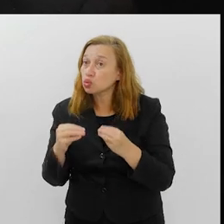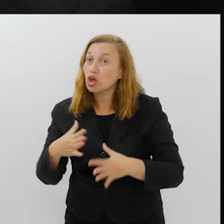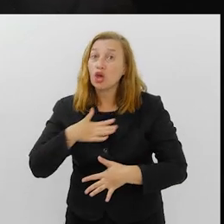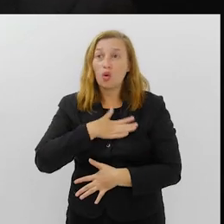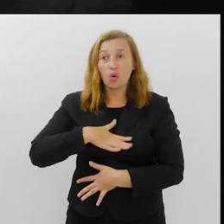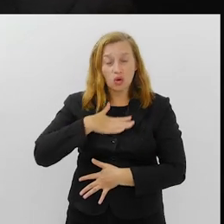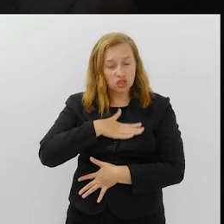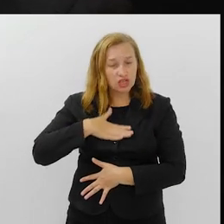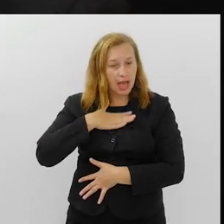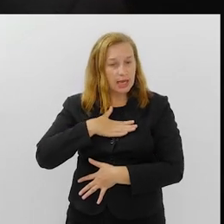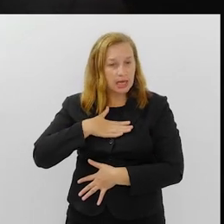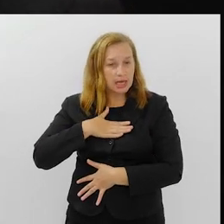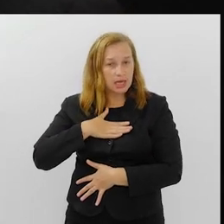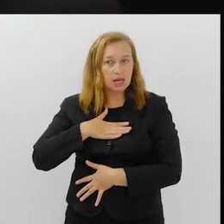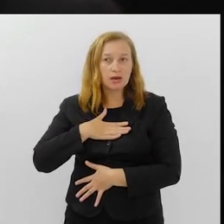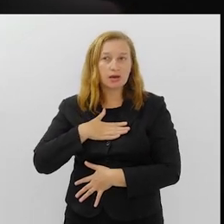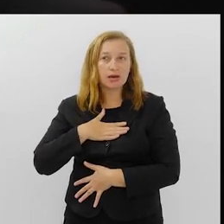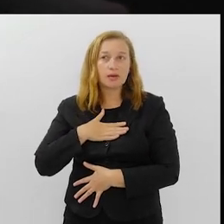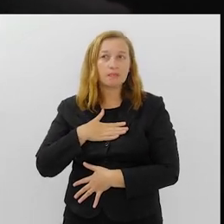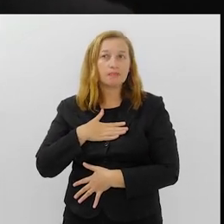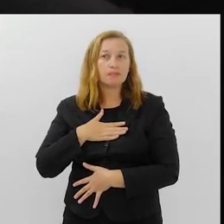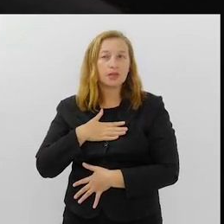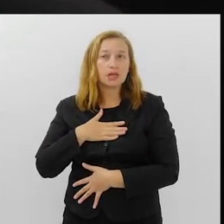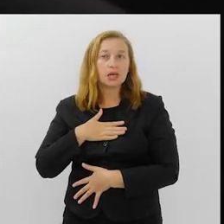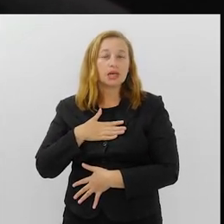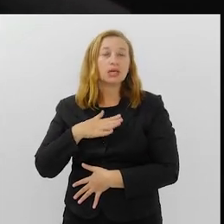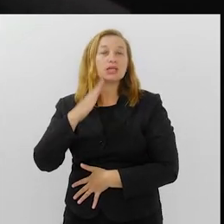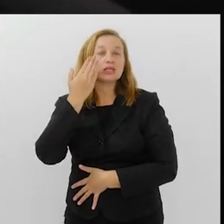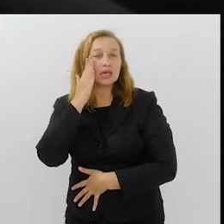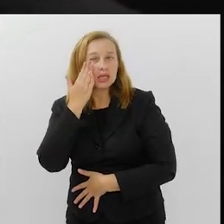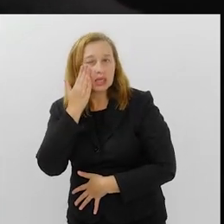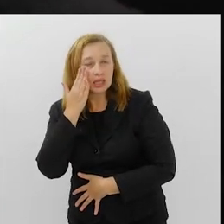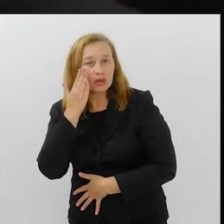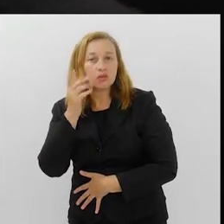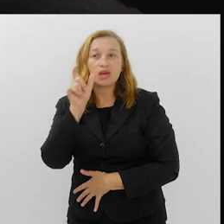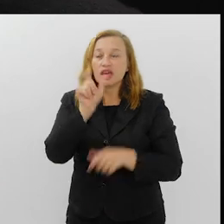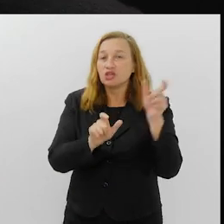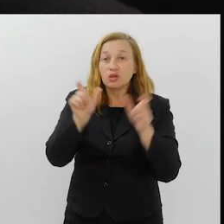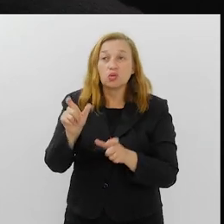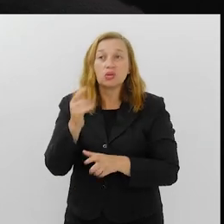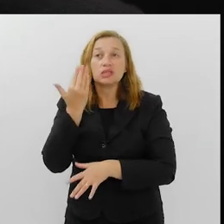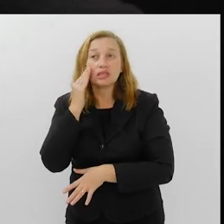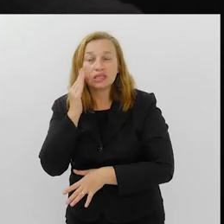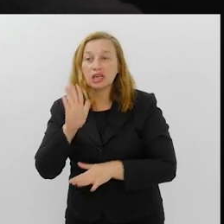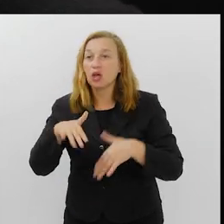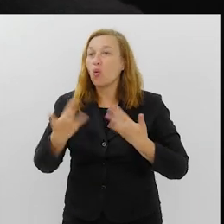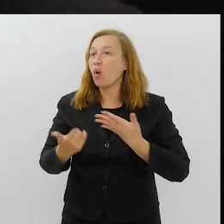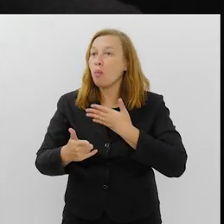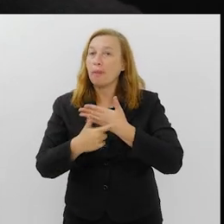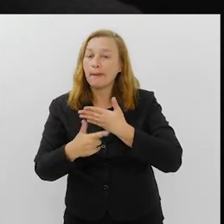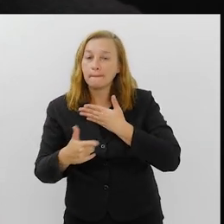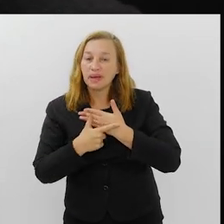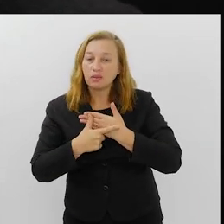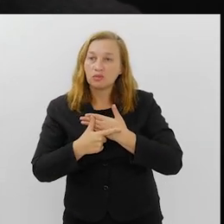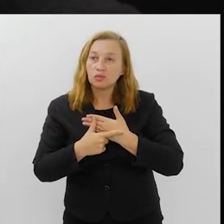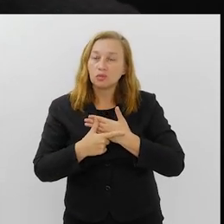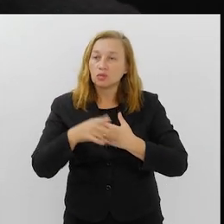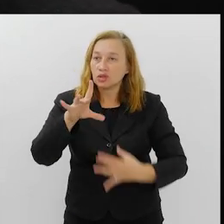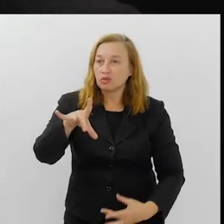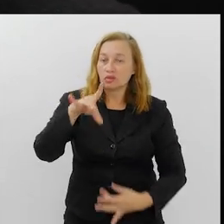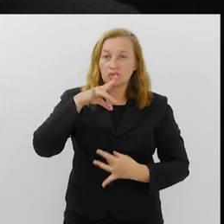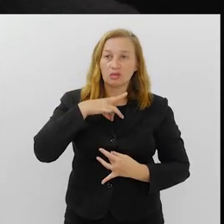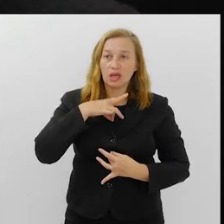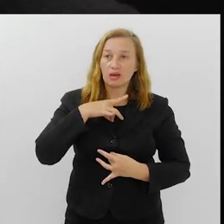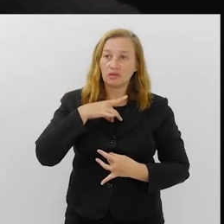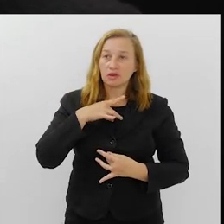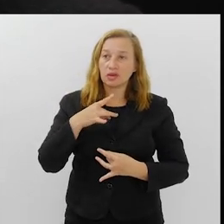ser, não digo reconhecido, mas de ser entendido, que as pessoas entendam qual é a função desses personagens